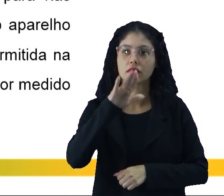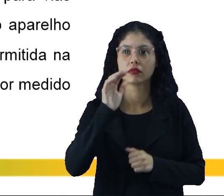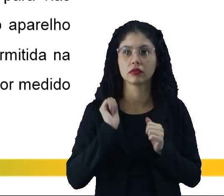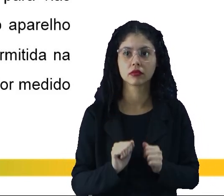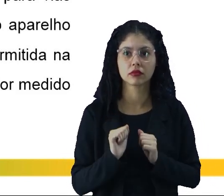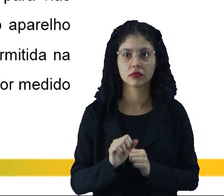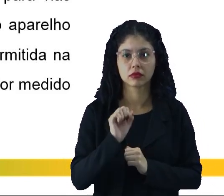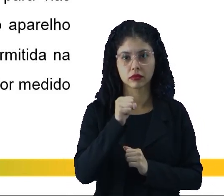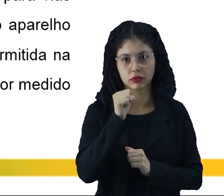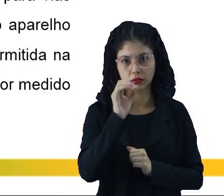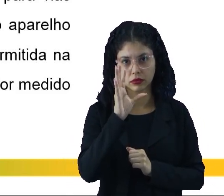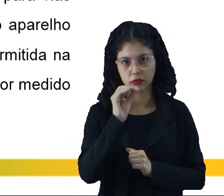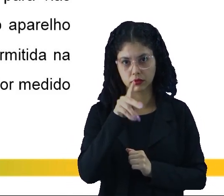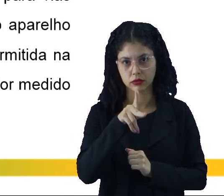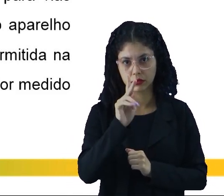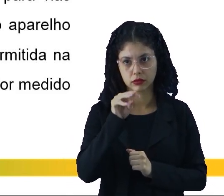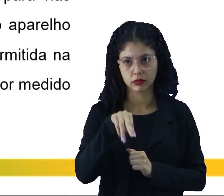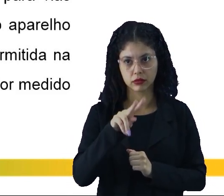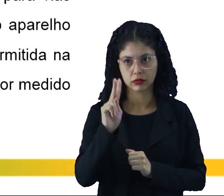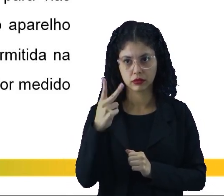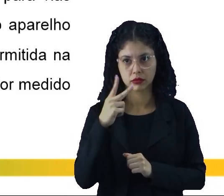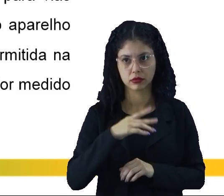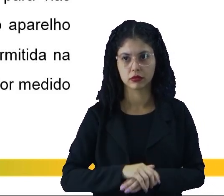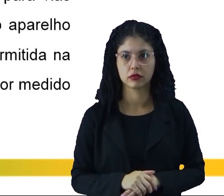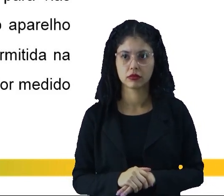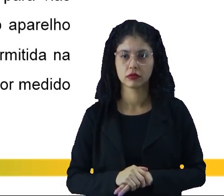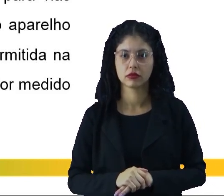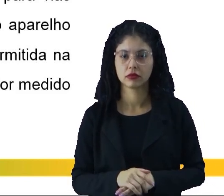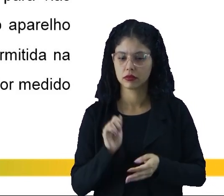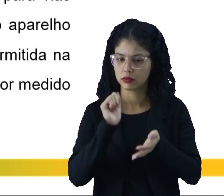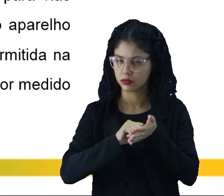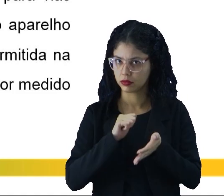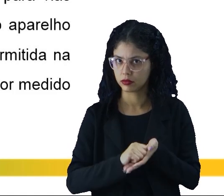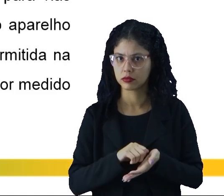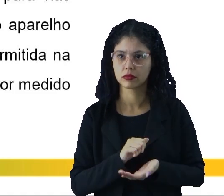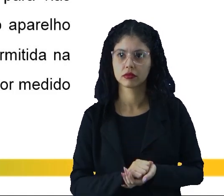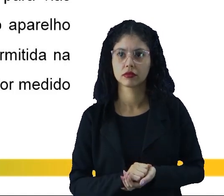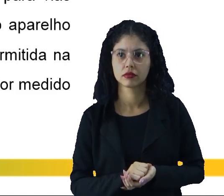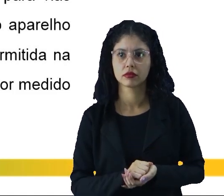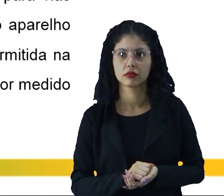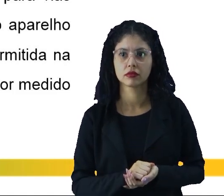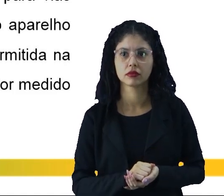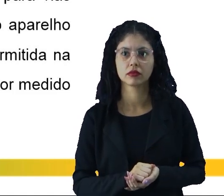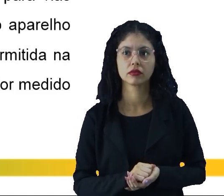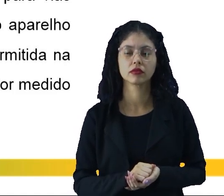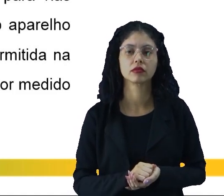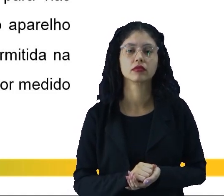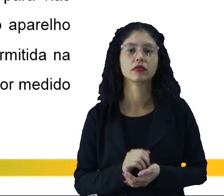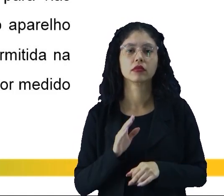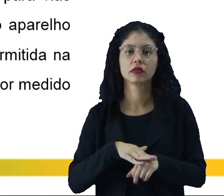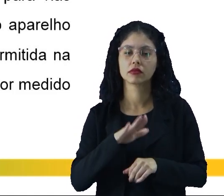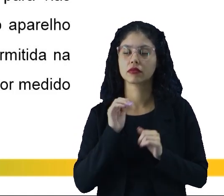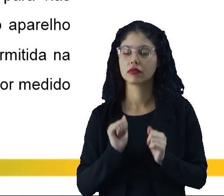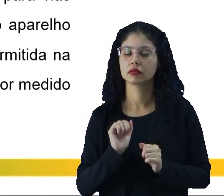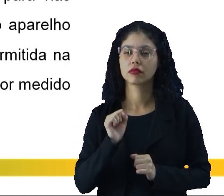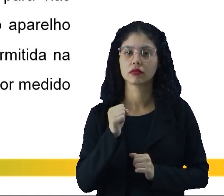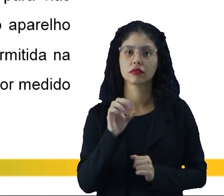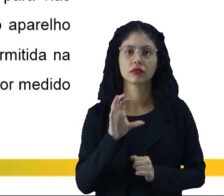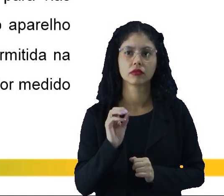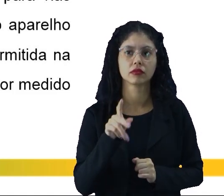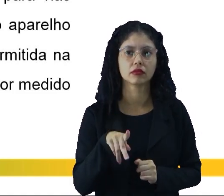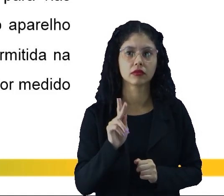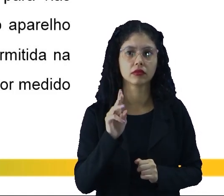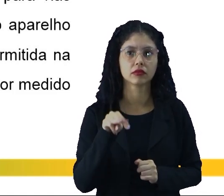permitida é de 80 km por hora, anota essa velocidade aí, a velocidade máxima permitida é de